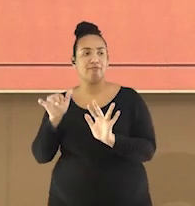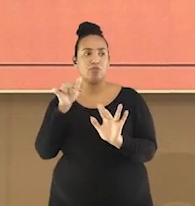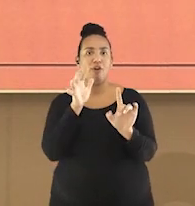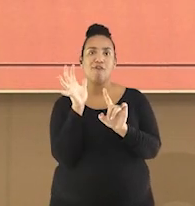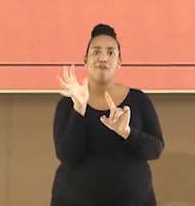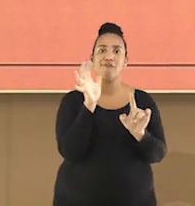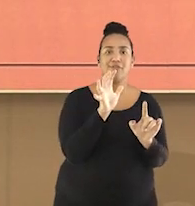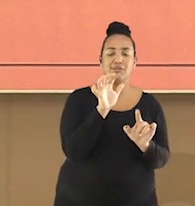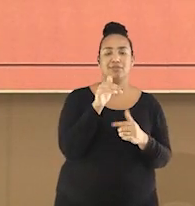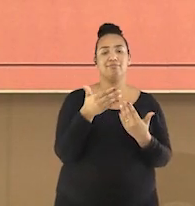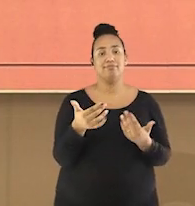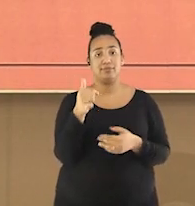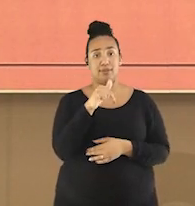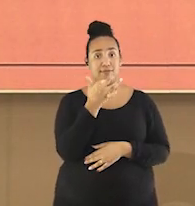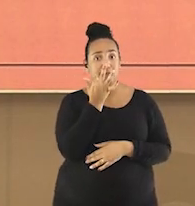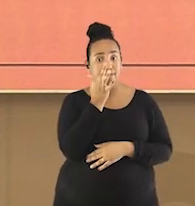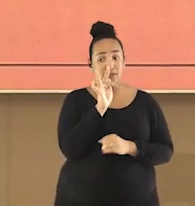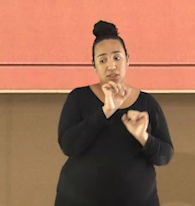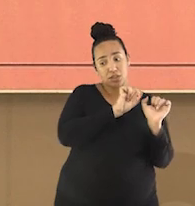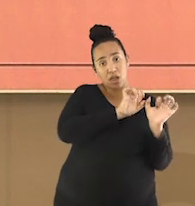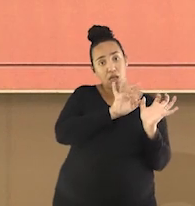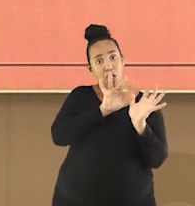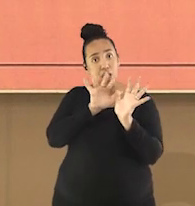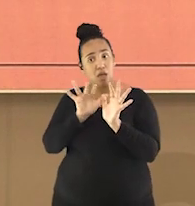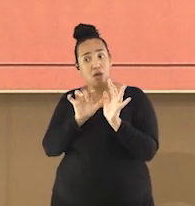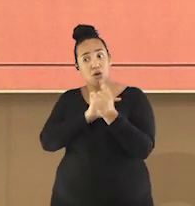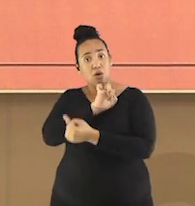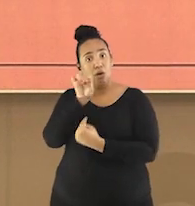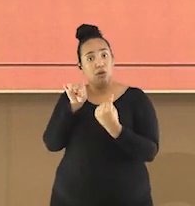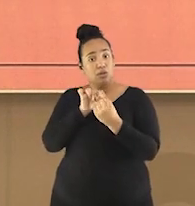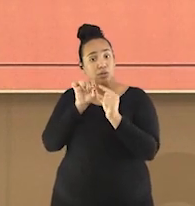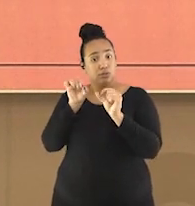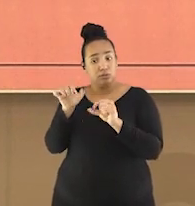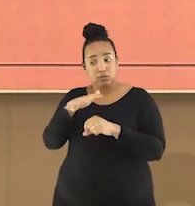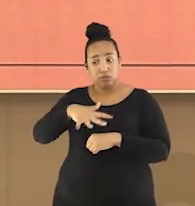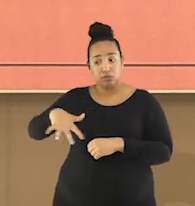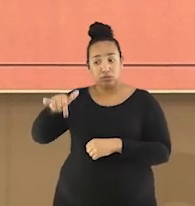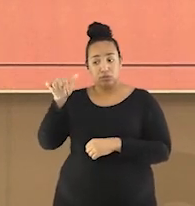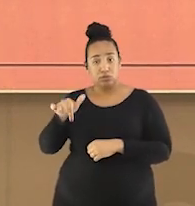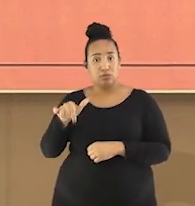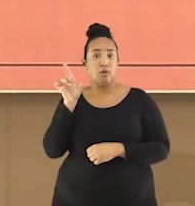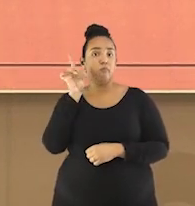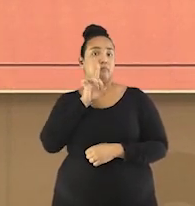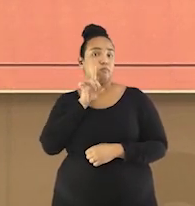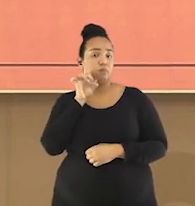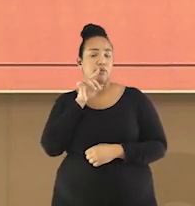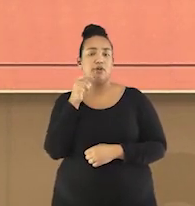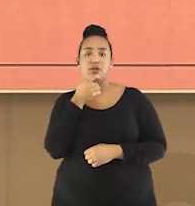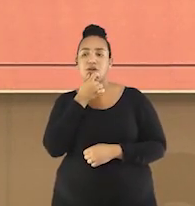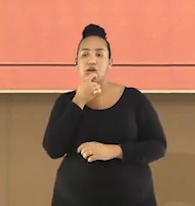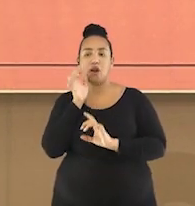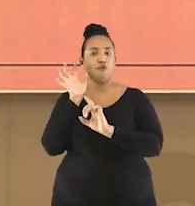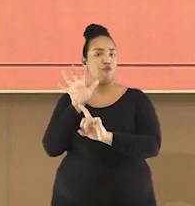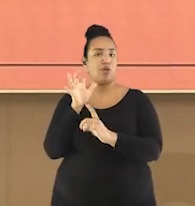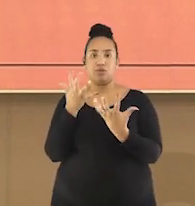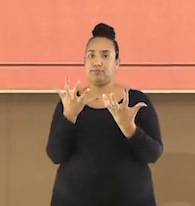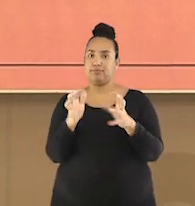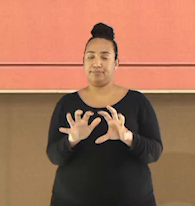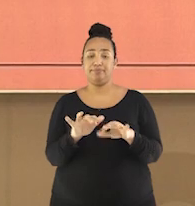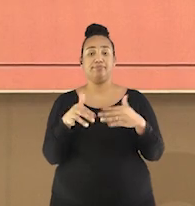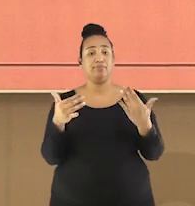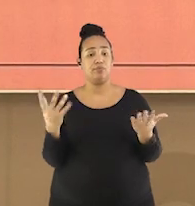disso, esse avanço francês visava impedir o crescimento da influência britânica na região. Duas guerras